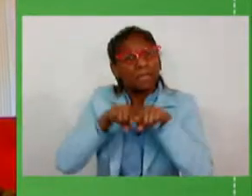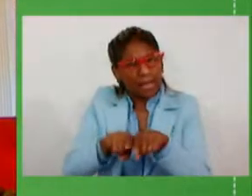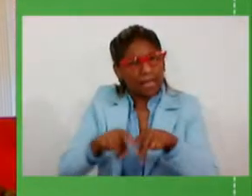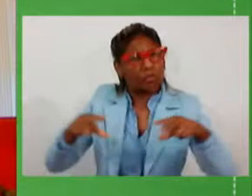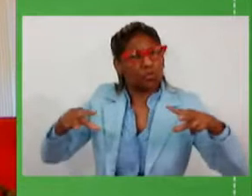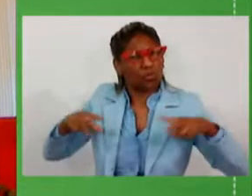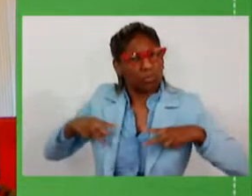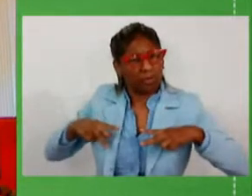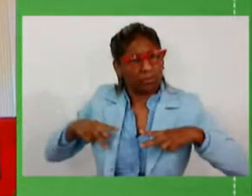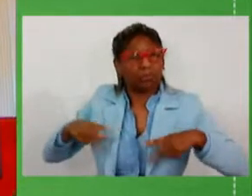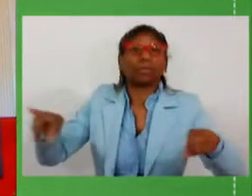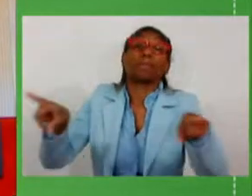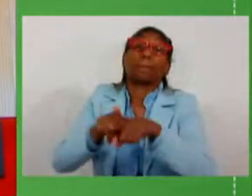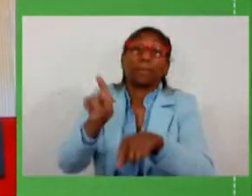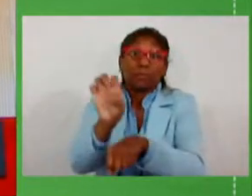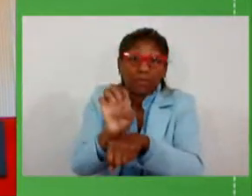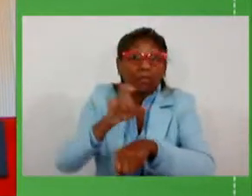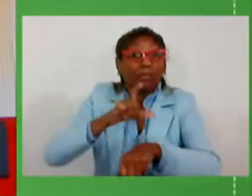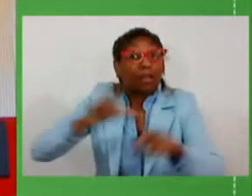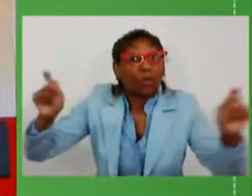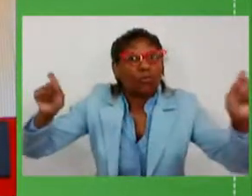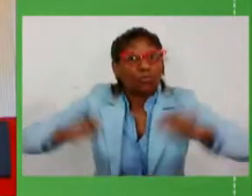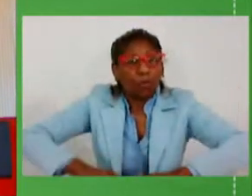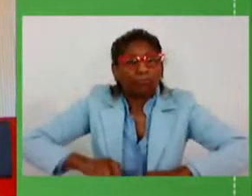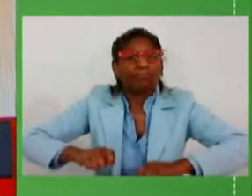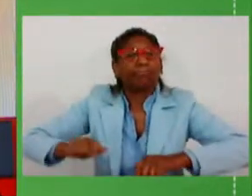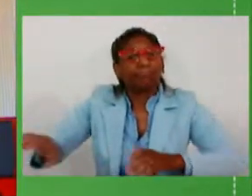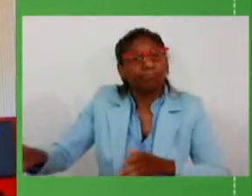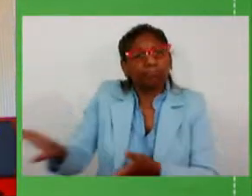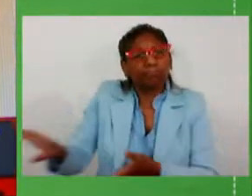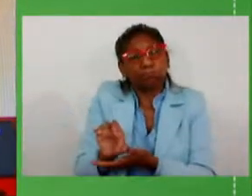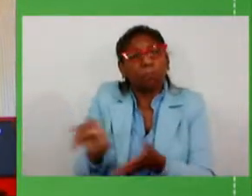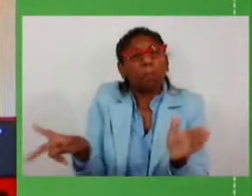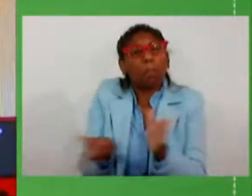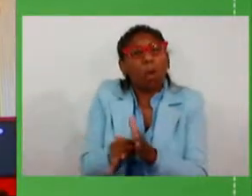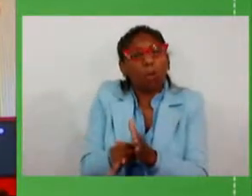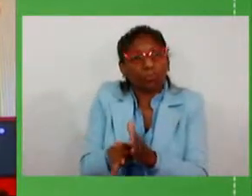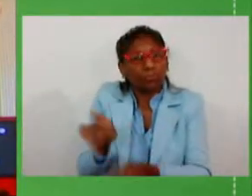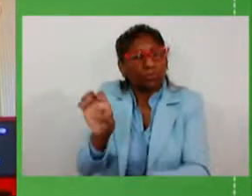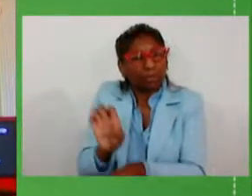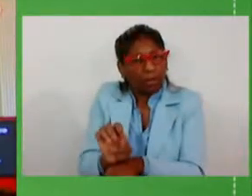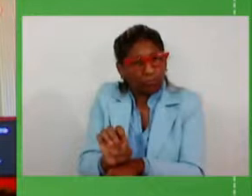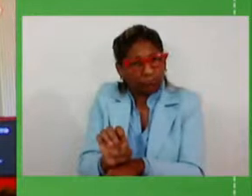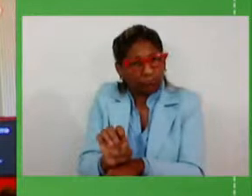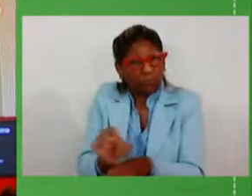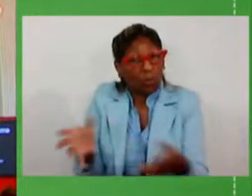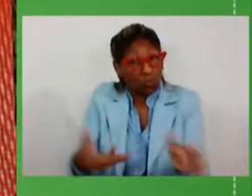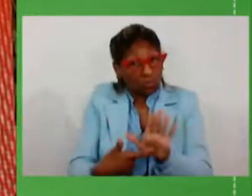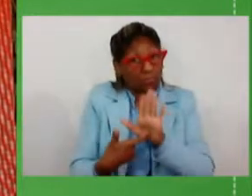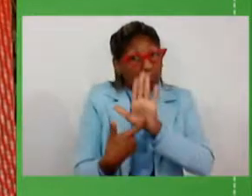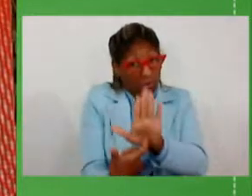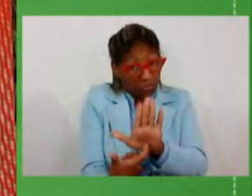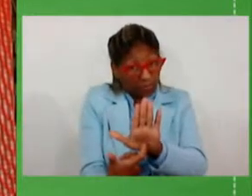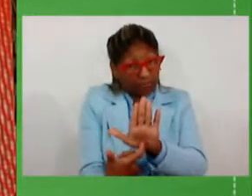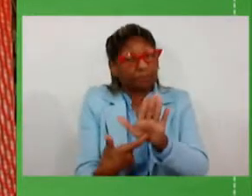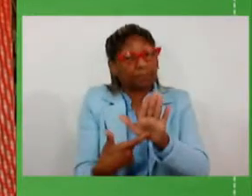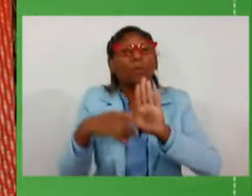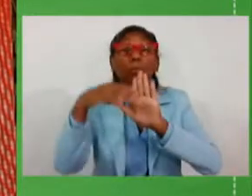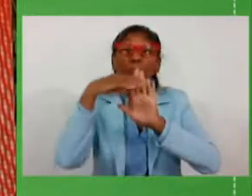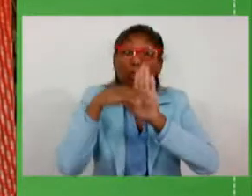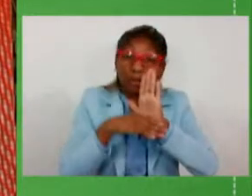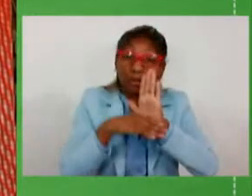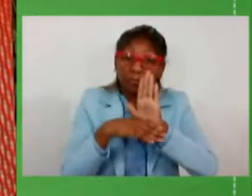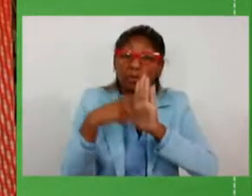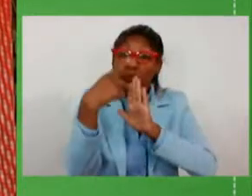Estado passa a ter condições de fazer investimentos com recursos próprios. O que nós estamos apresentando hoje aqui é um programa de um plano de